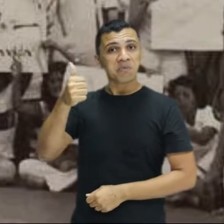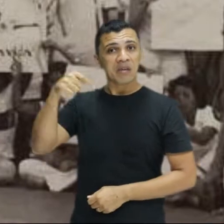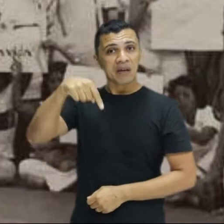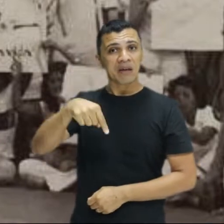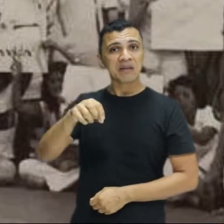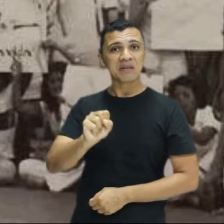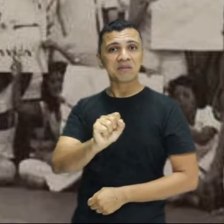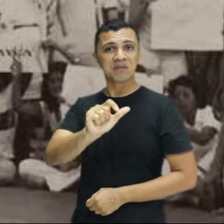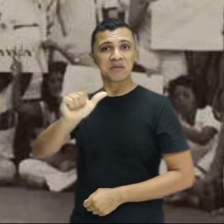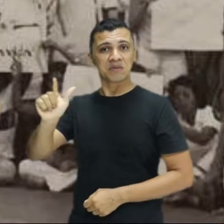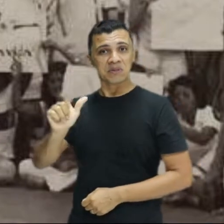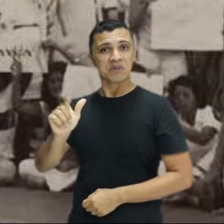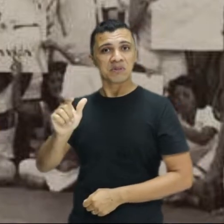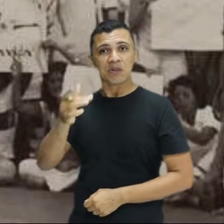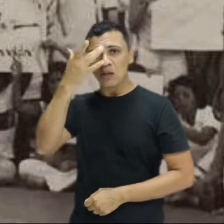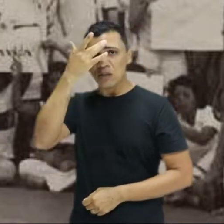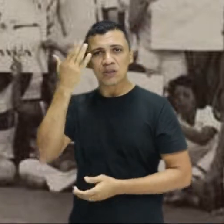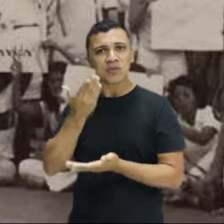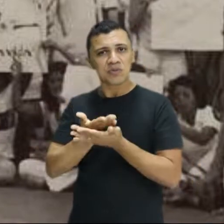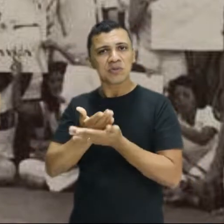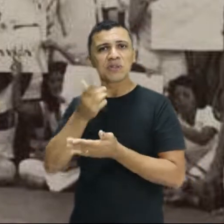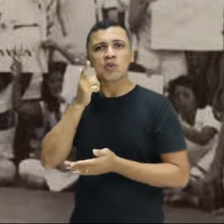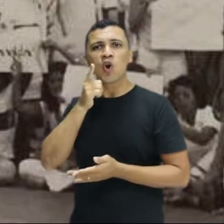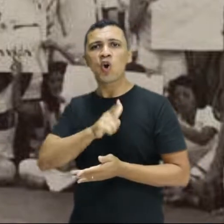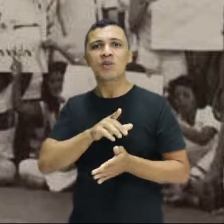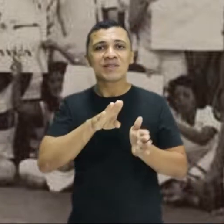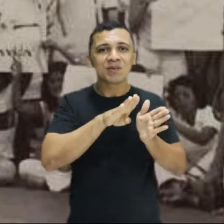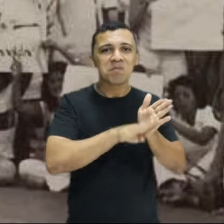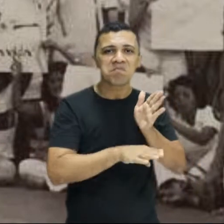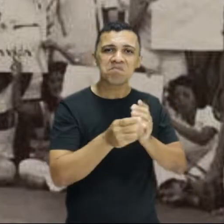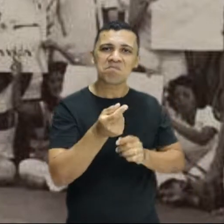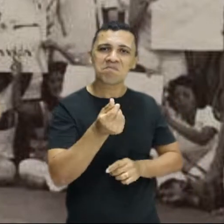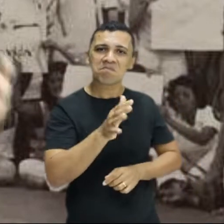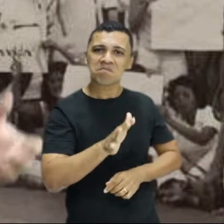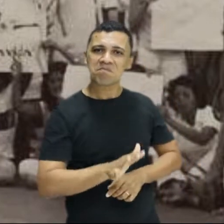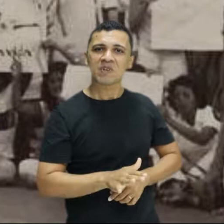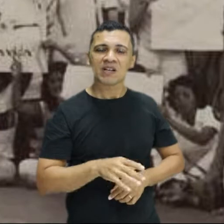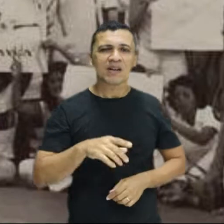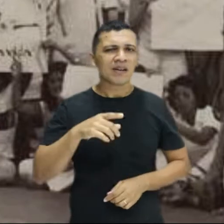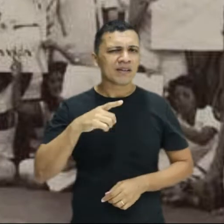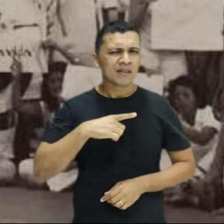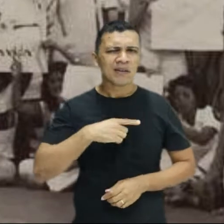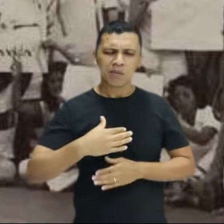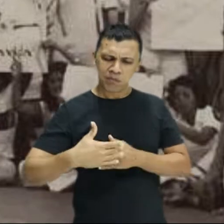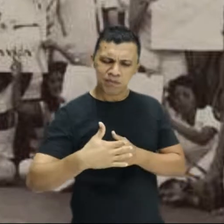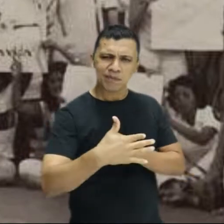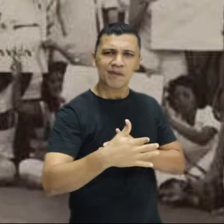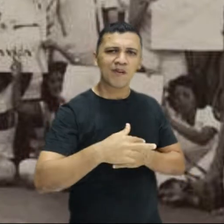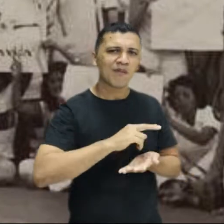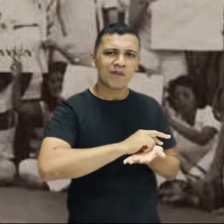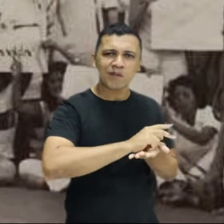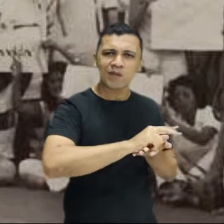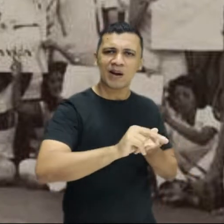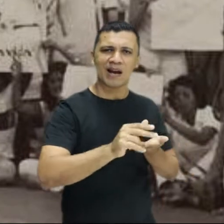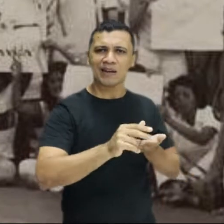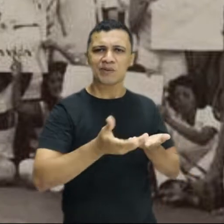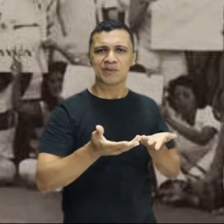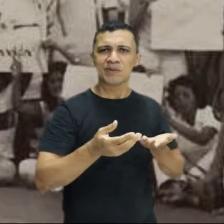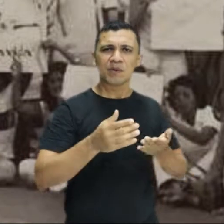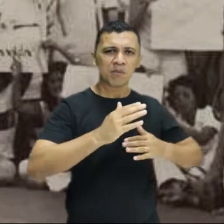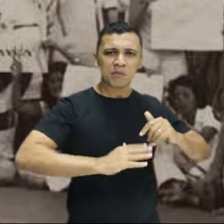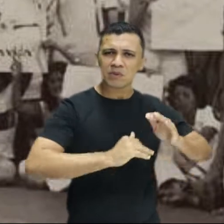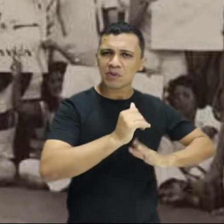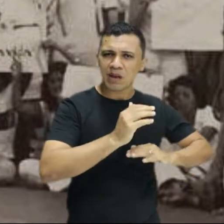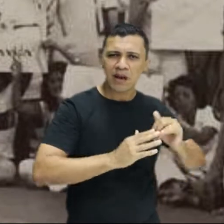pra estudantes. E com o passar do tempo, vários outros serviços, além de barbearia e engraxates, começaram também a dar esse